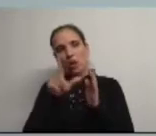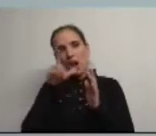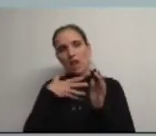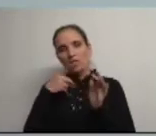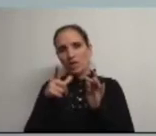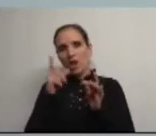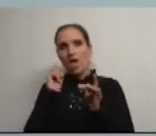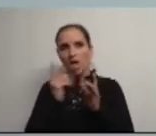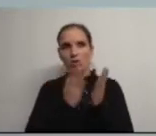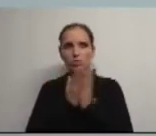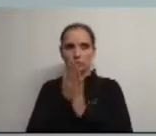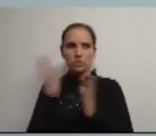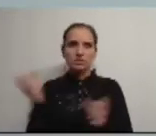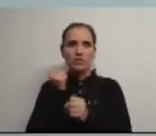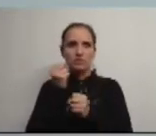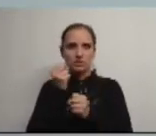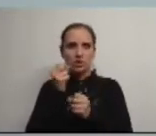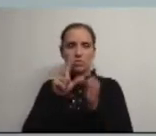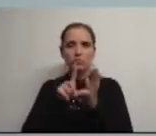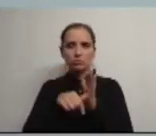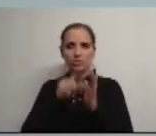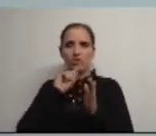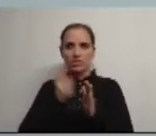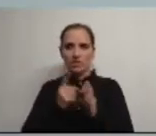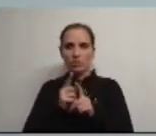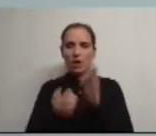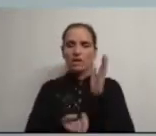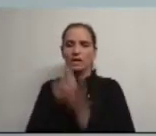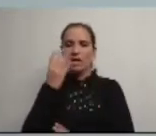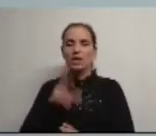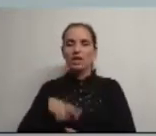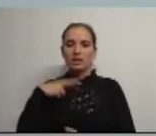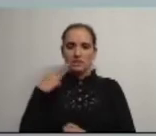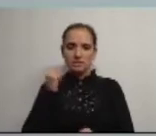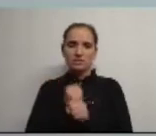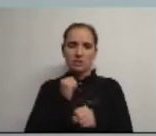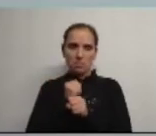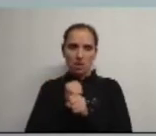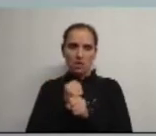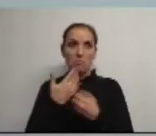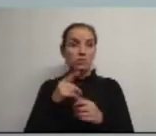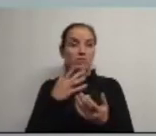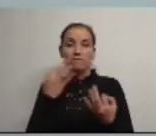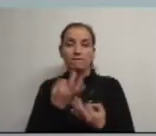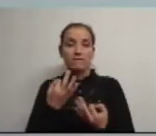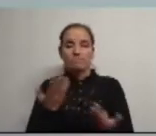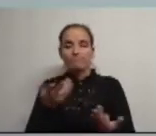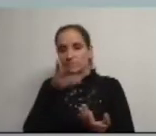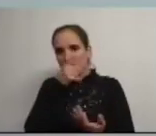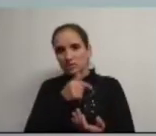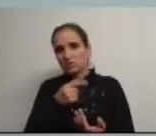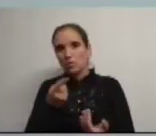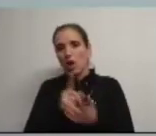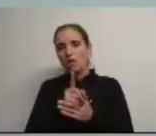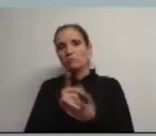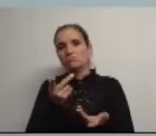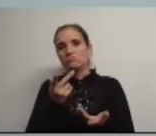continua a ser a salvação para um projeto que deveria de criar riqueza e postos de trabalho mas que infelizmente temem-se a afirmar